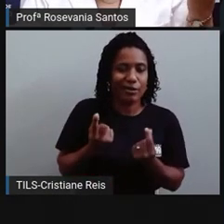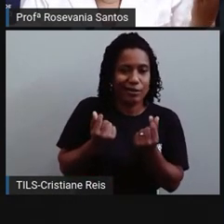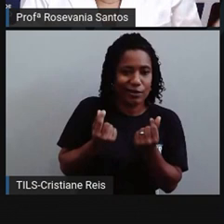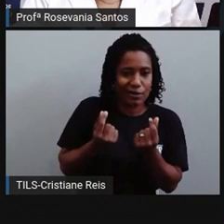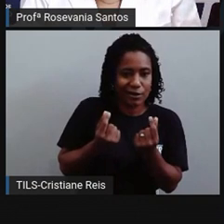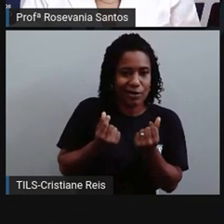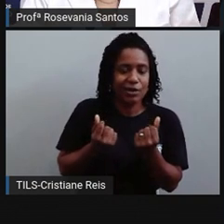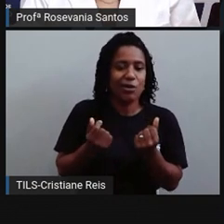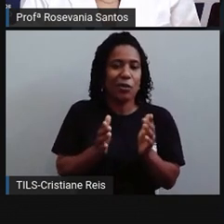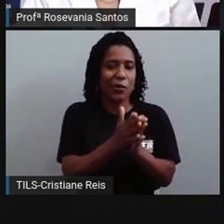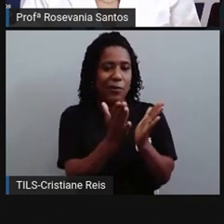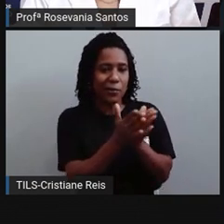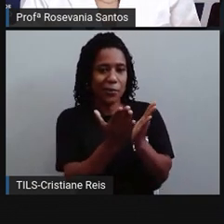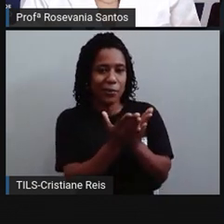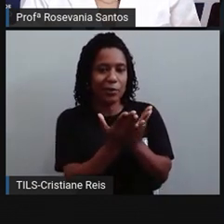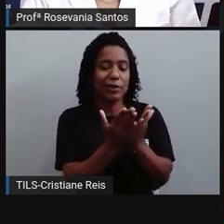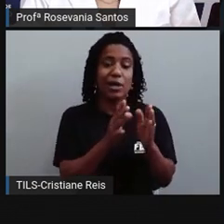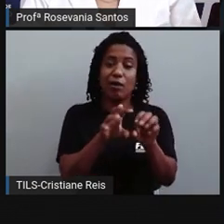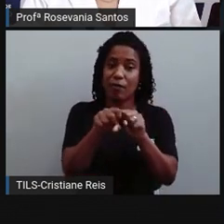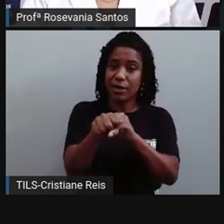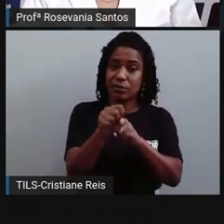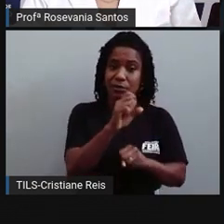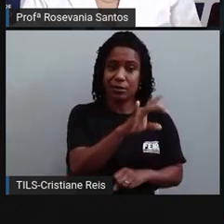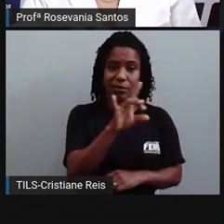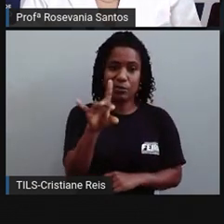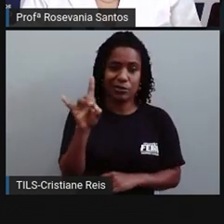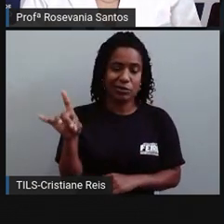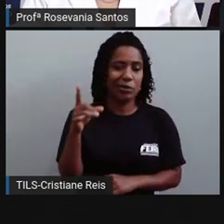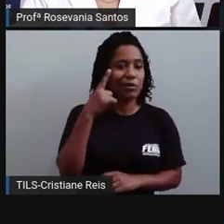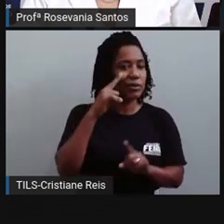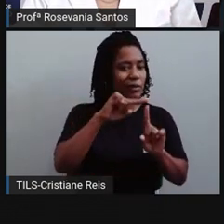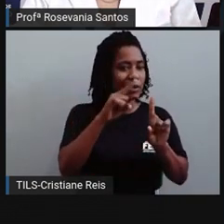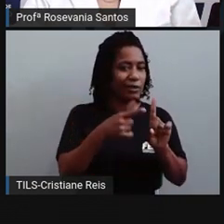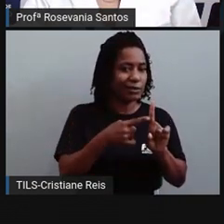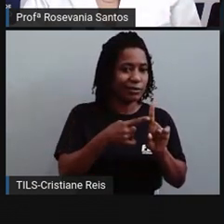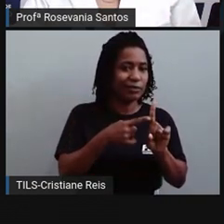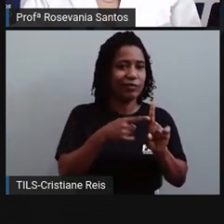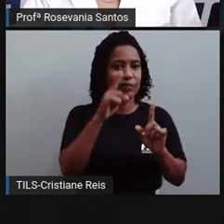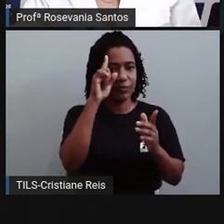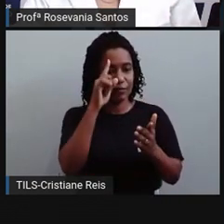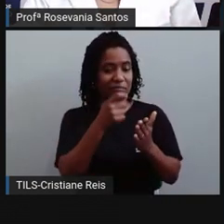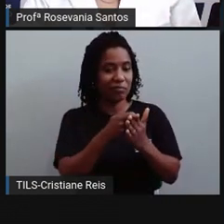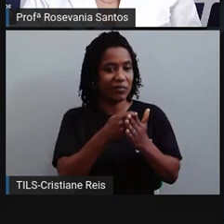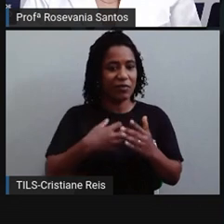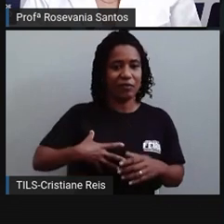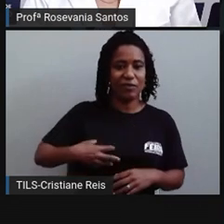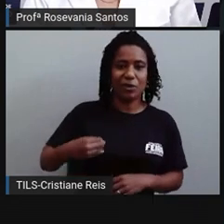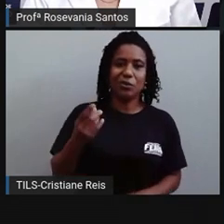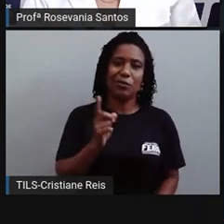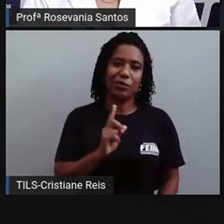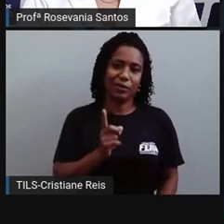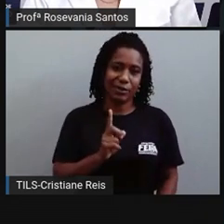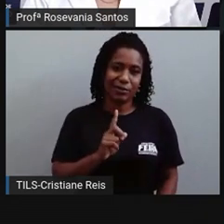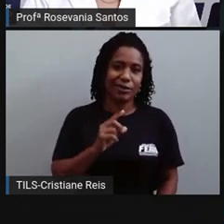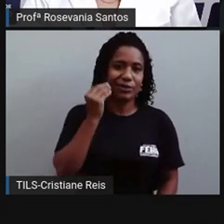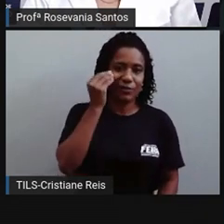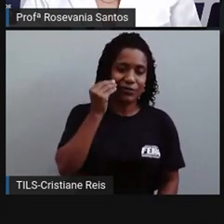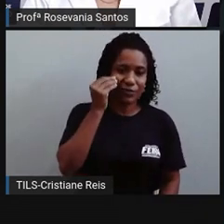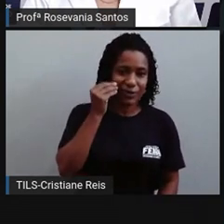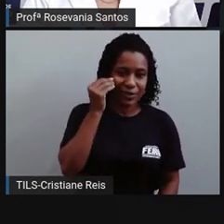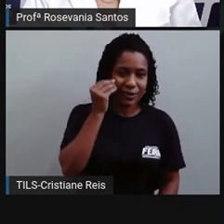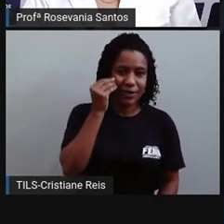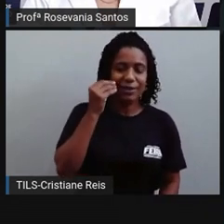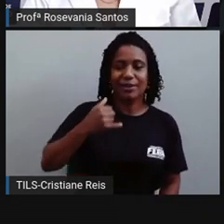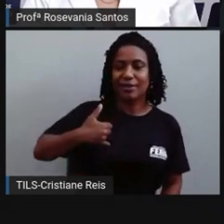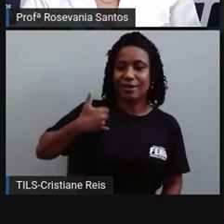o grau de escolaridade também interfere no que vai ter, e aí a nossa expectativa de vida mudou, a gente saiu dos 45